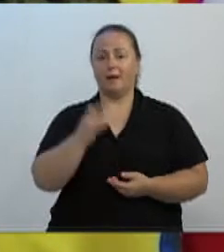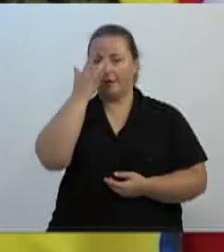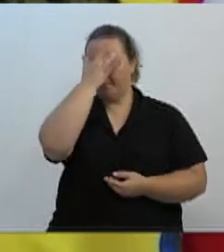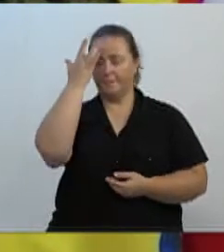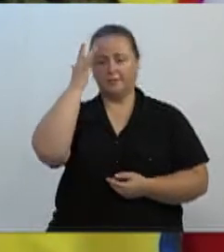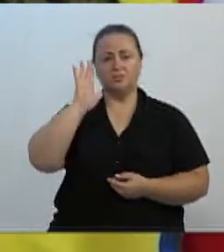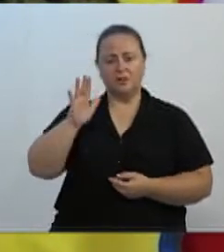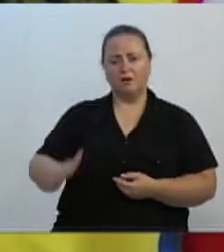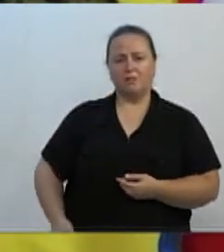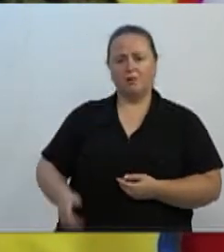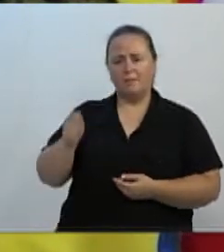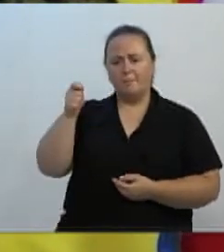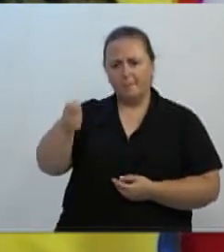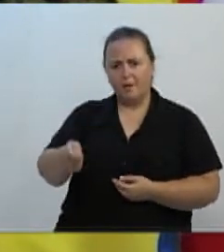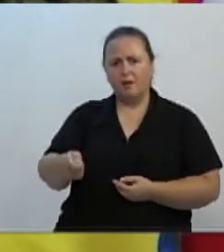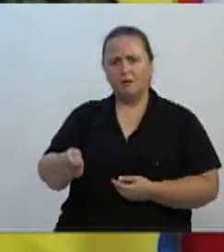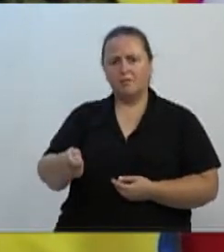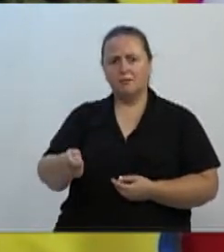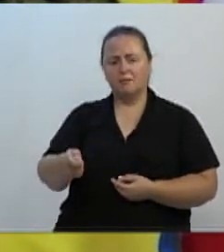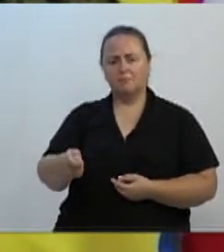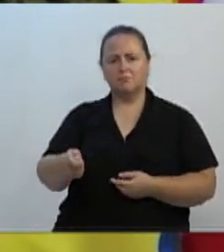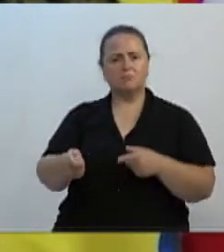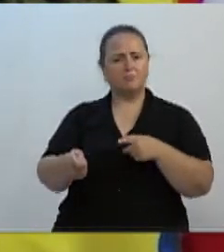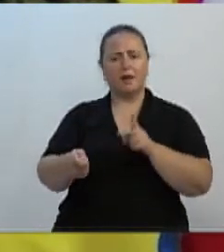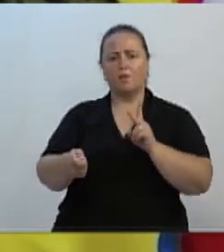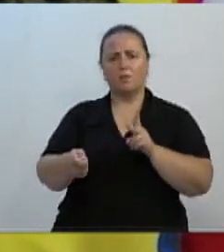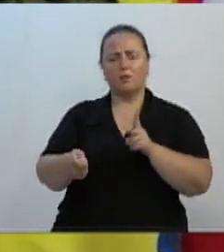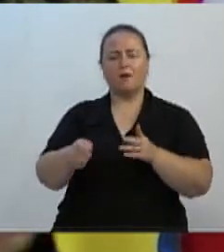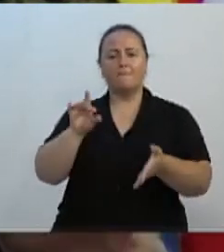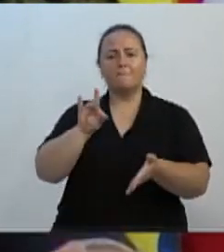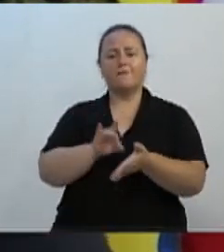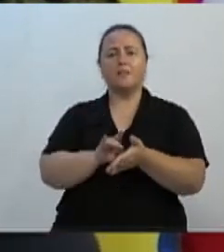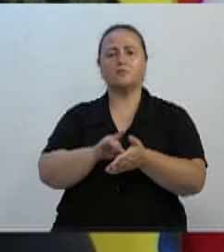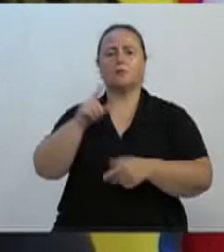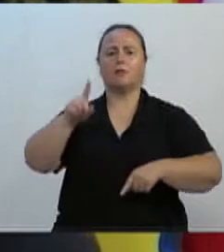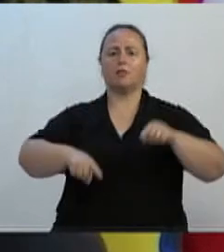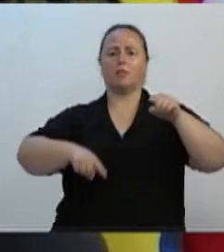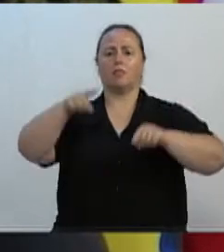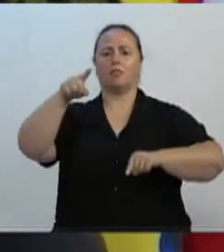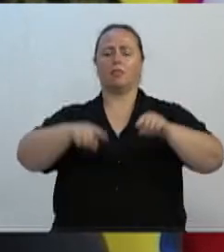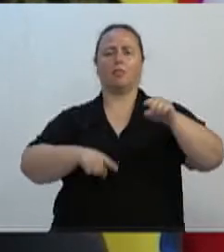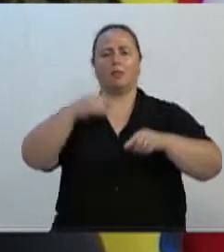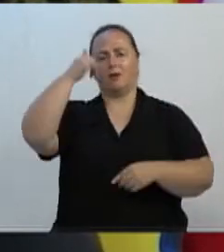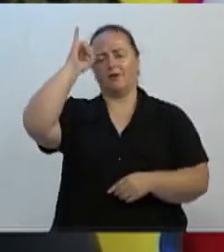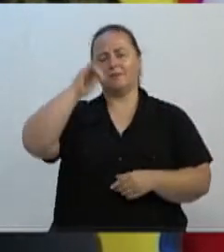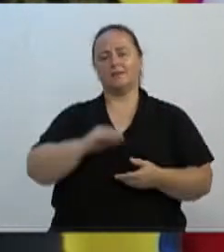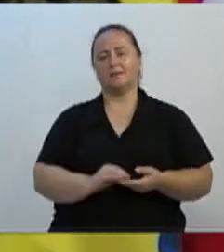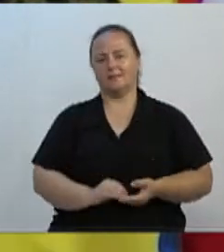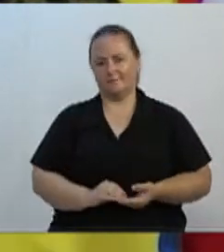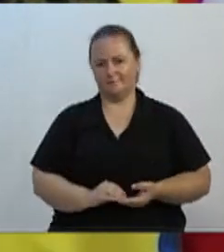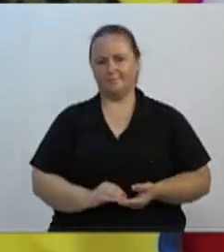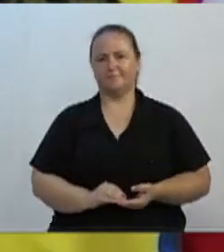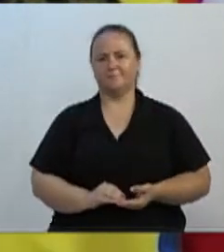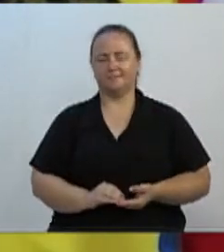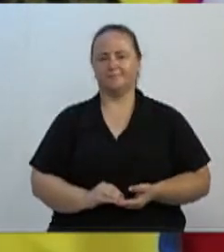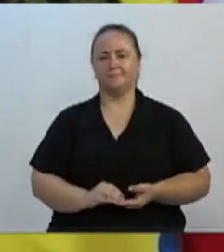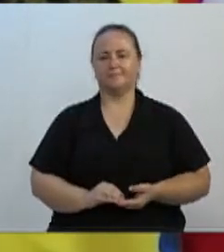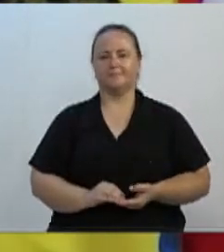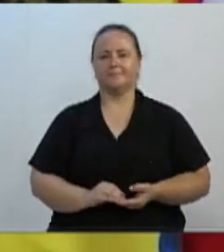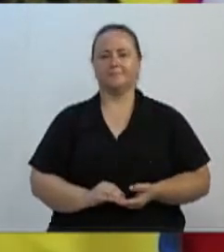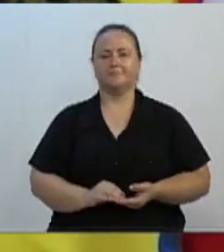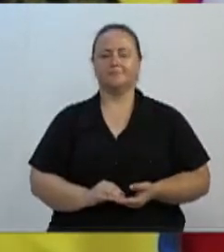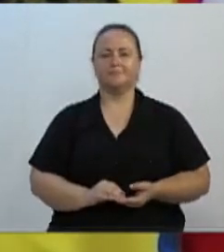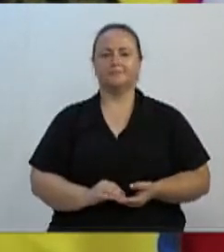que presta serviço do seu próprio trabalho. Pois bem, no seu